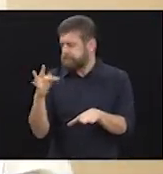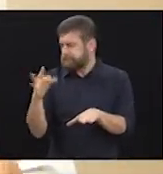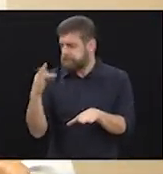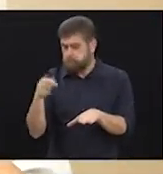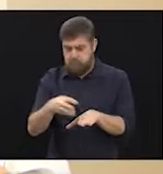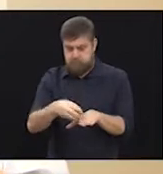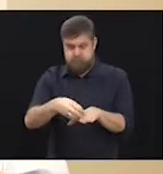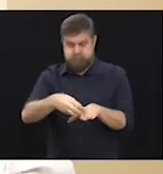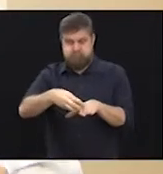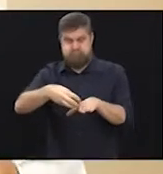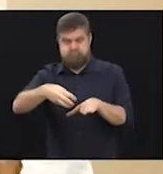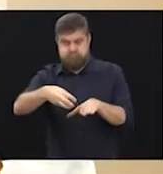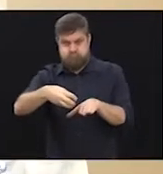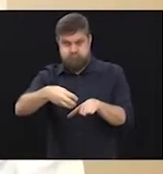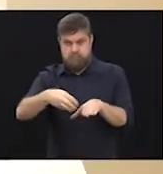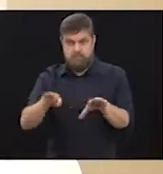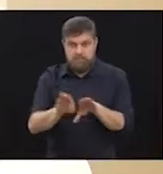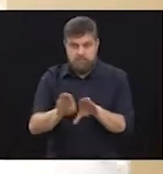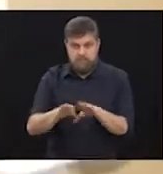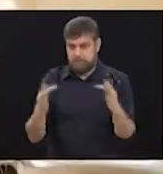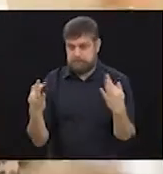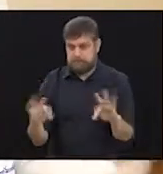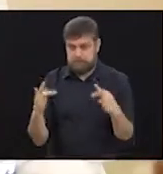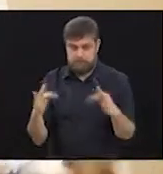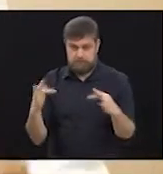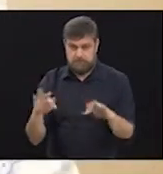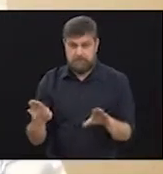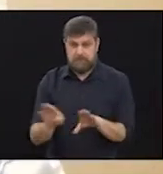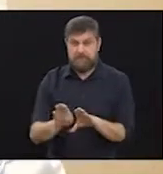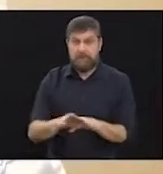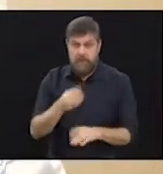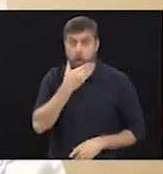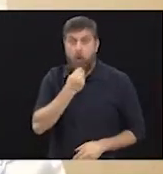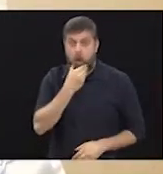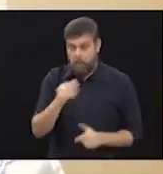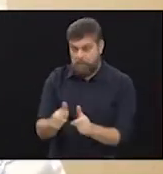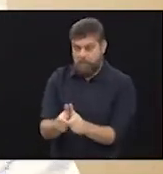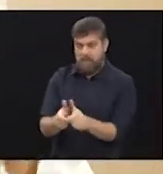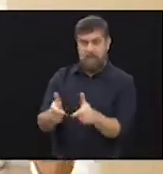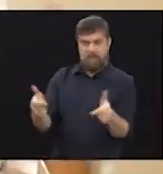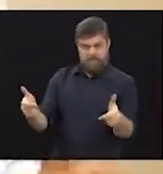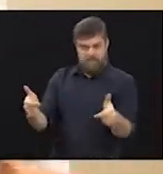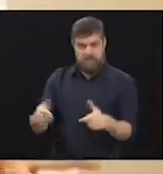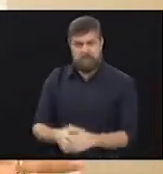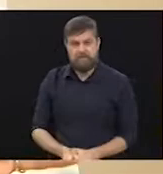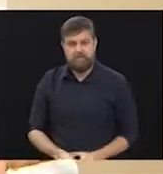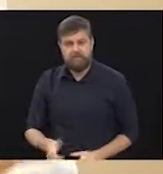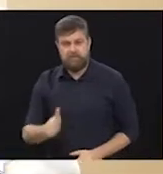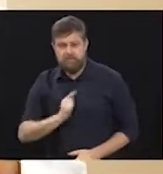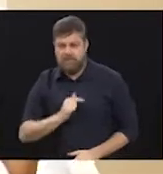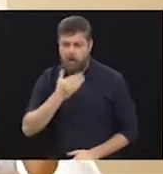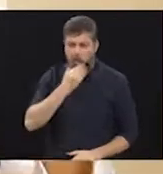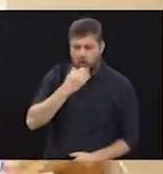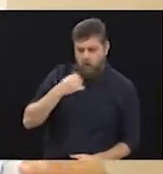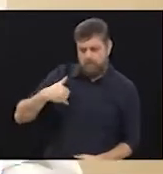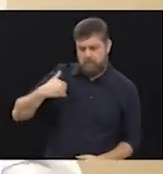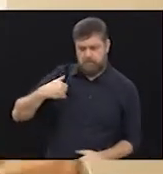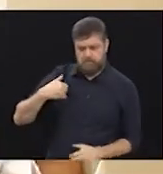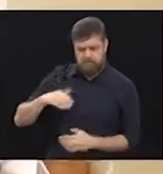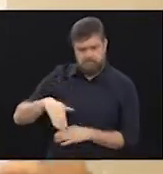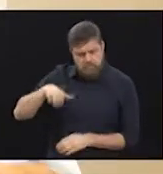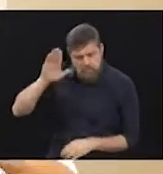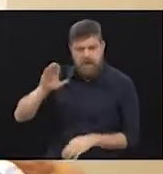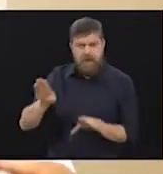como sintoma bem dolorosa e esse, por exemplo, acomete mais um homem. Então, um homem de meia idade com uma